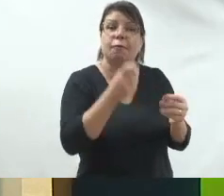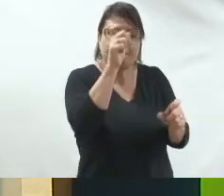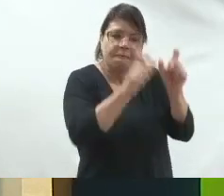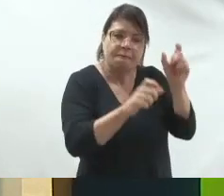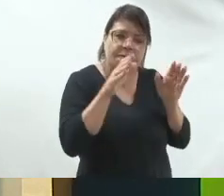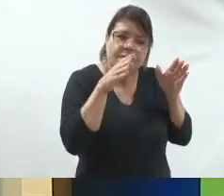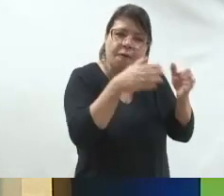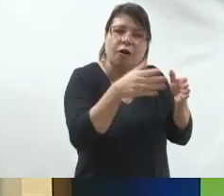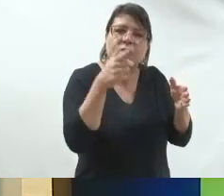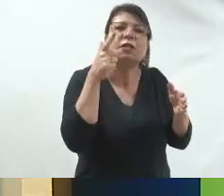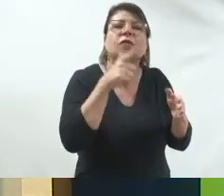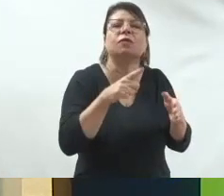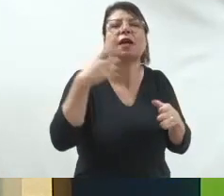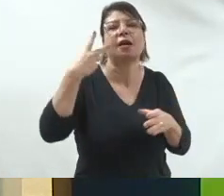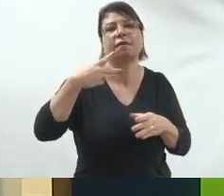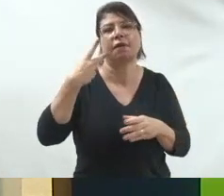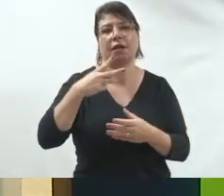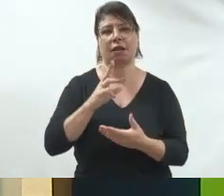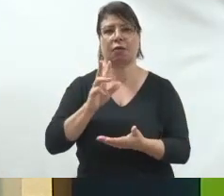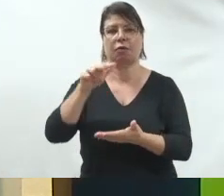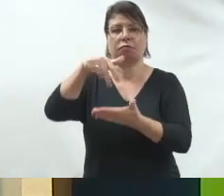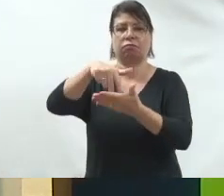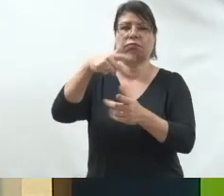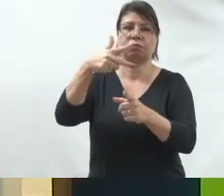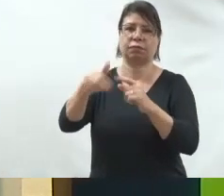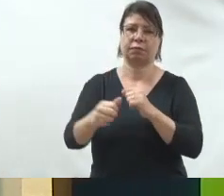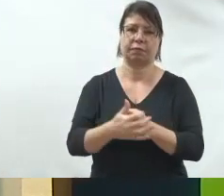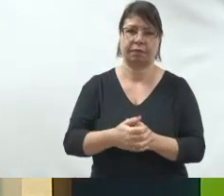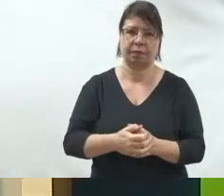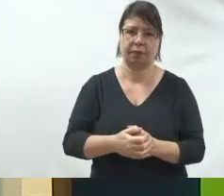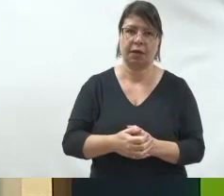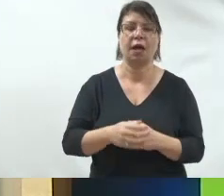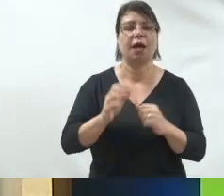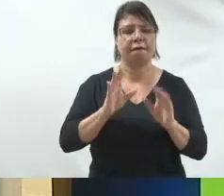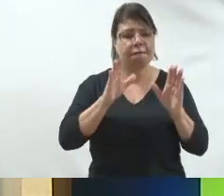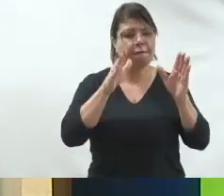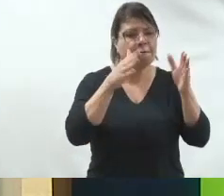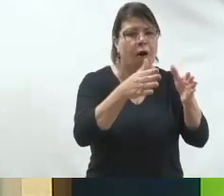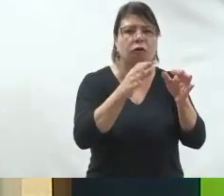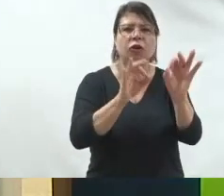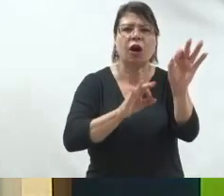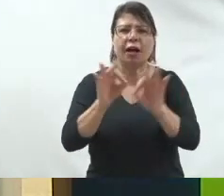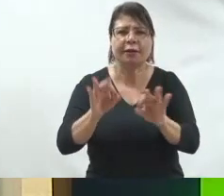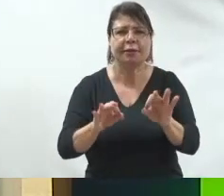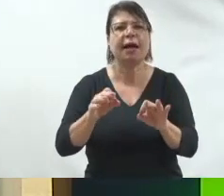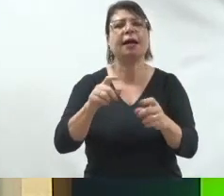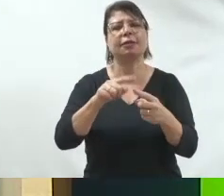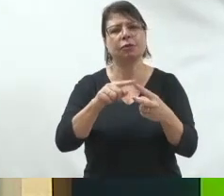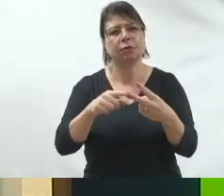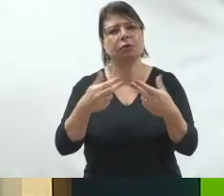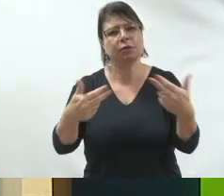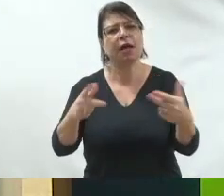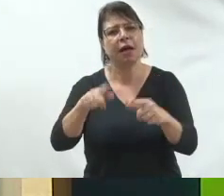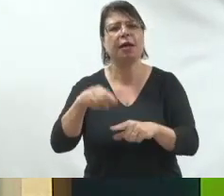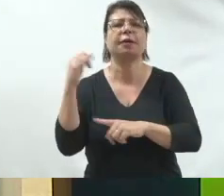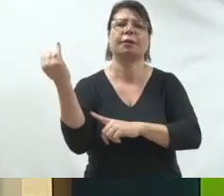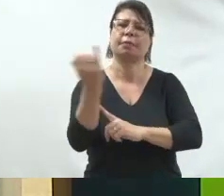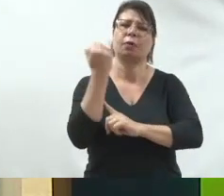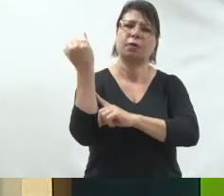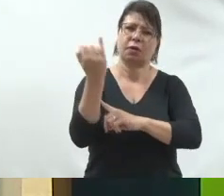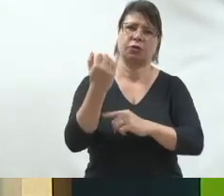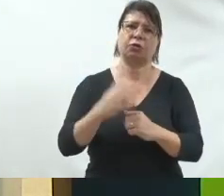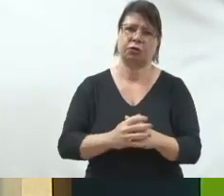seguinte, para a eleição de vereador, precisão e foco é fundamental. A gente vai entrar mais um pouquinho nisso quando a falar da regra do